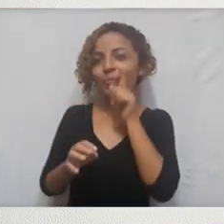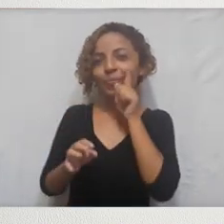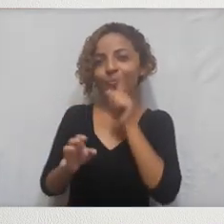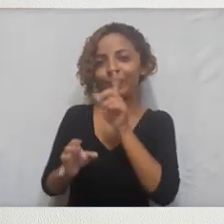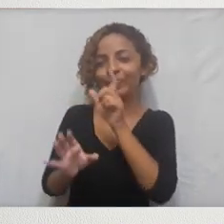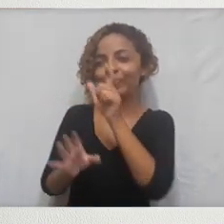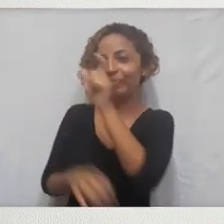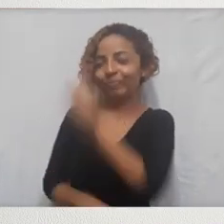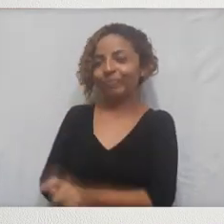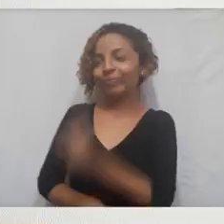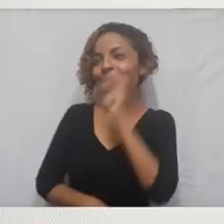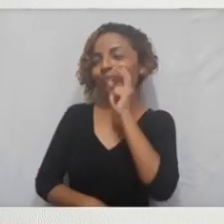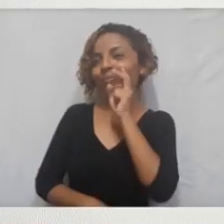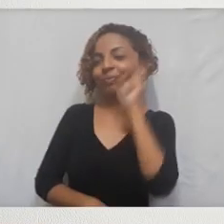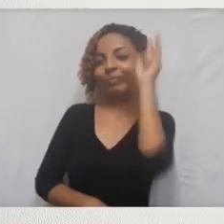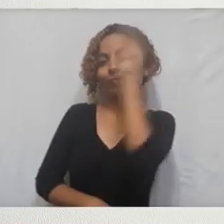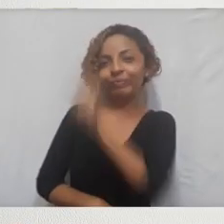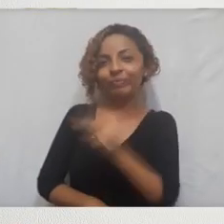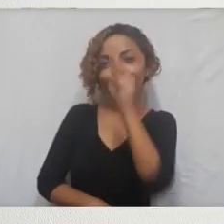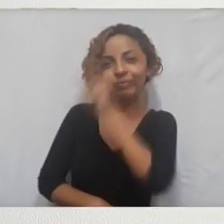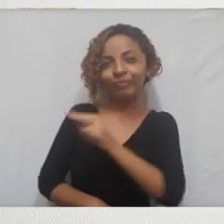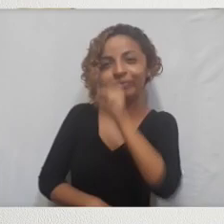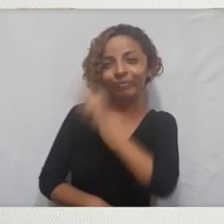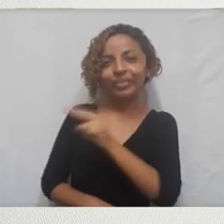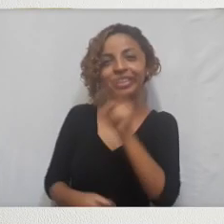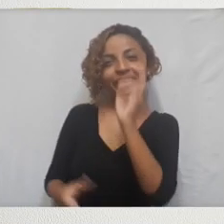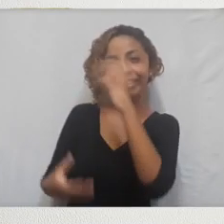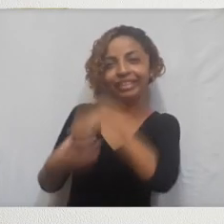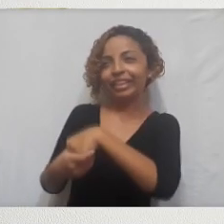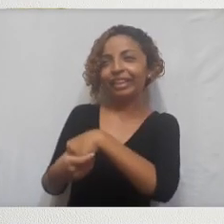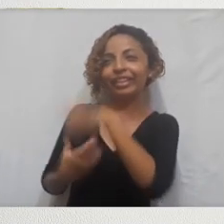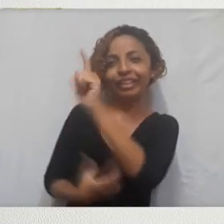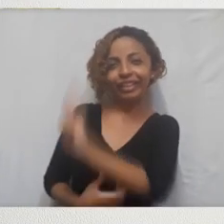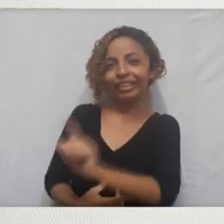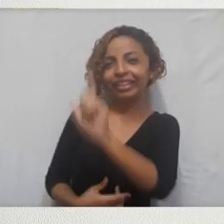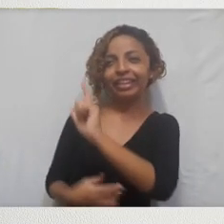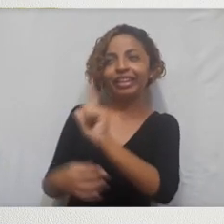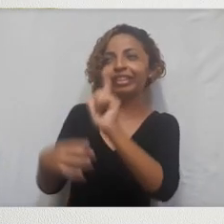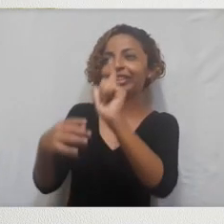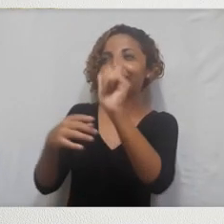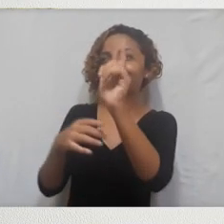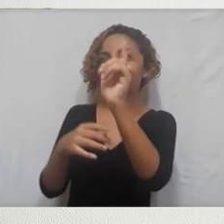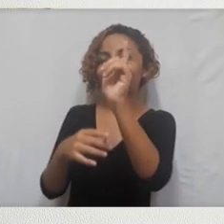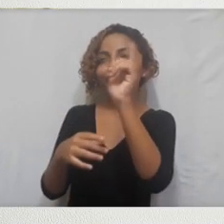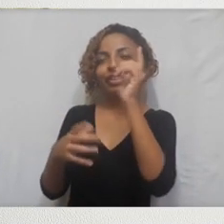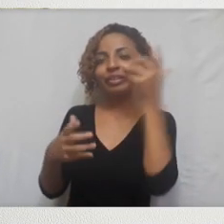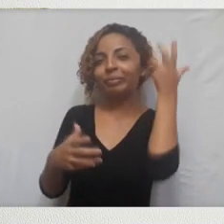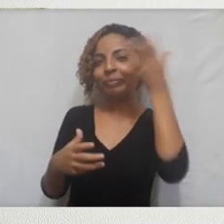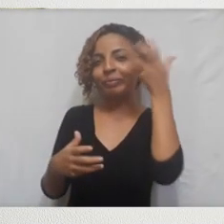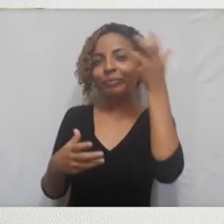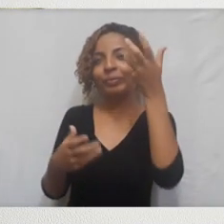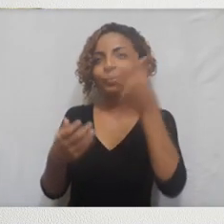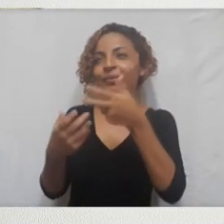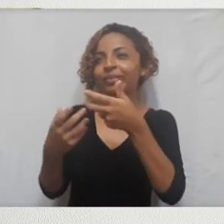que a gente se acostumou a ver muito, em muitas inserções literárias, cinematográficas, musicais,